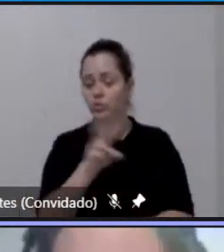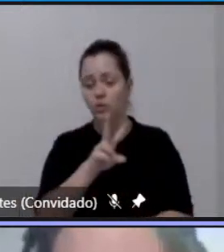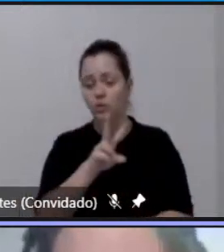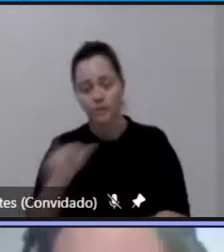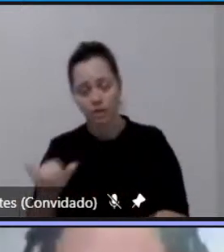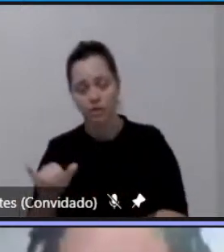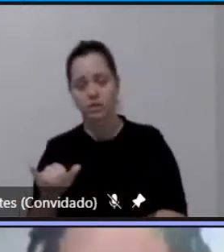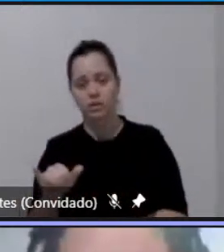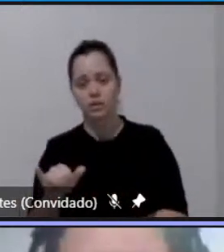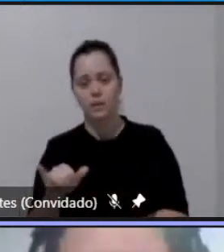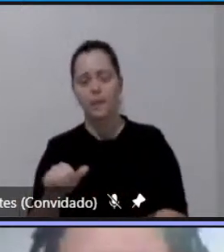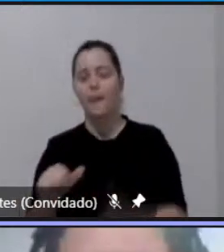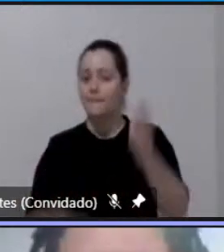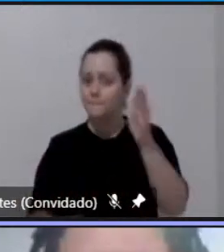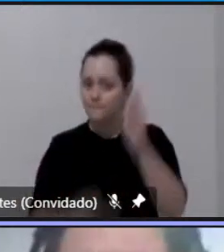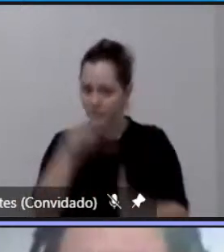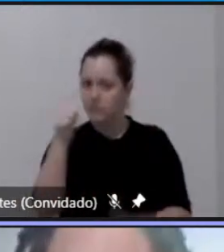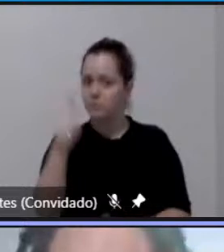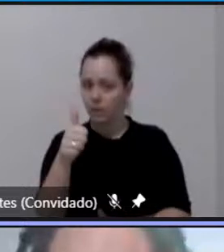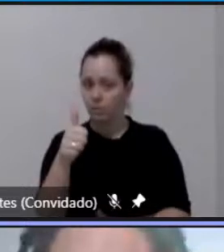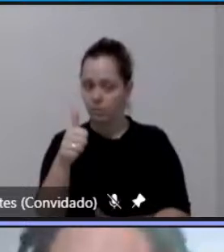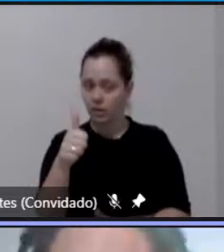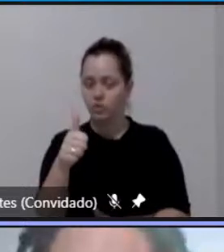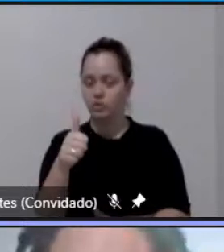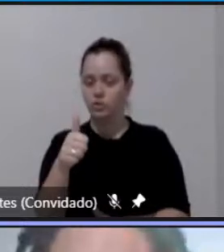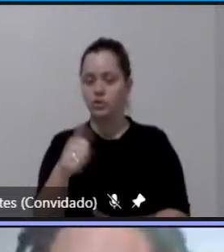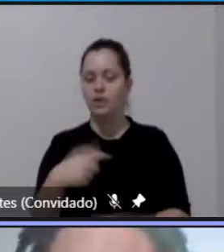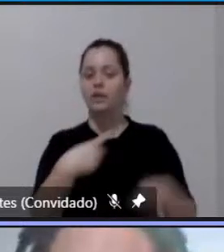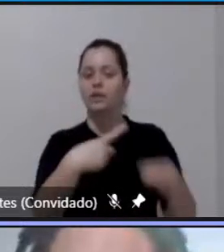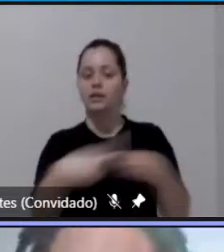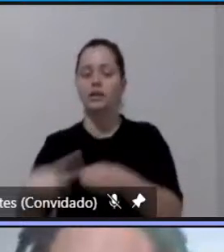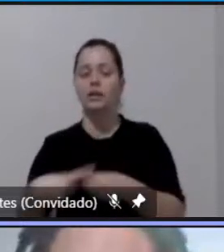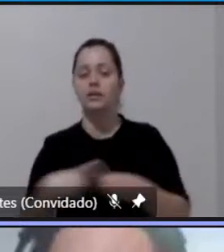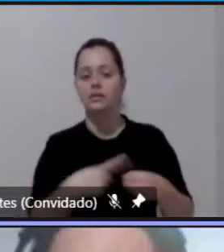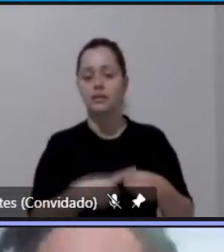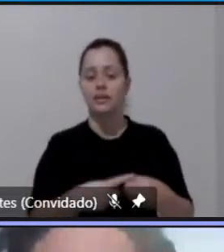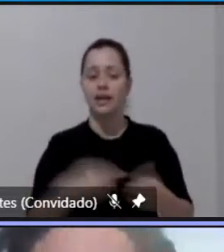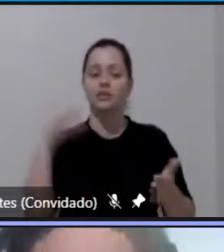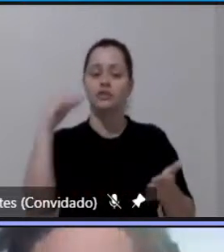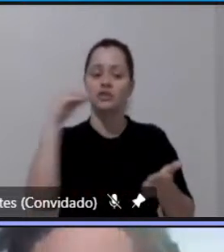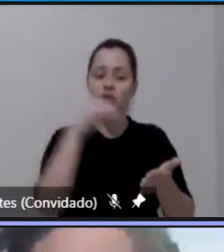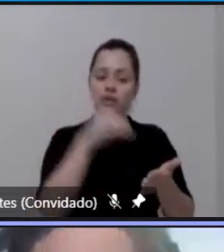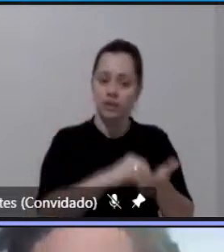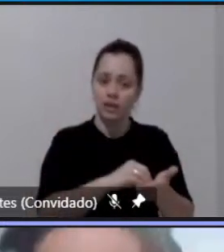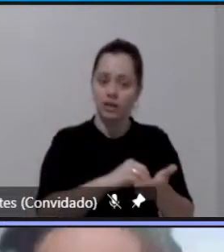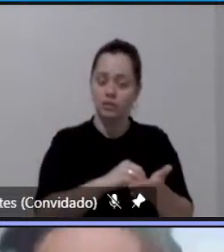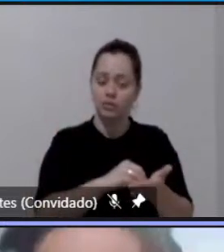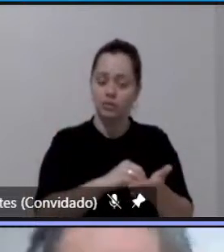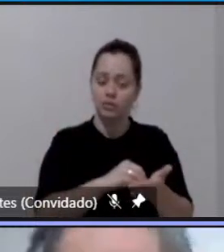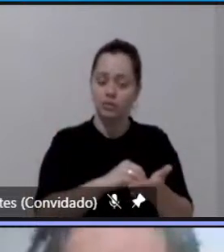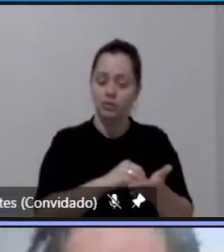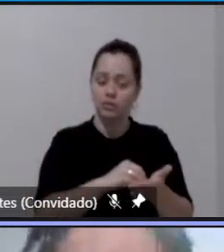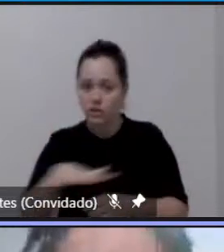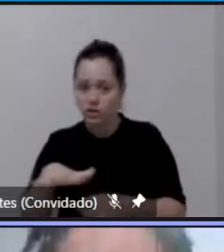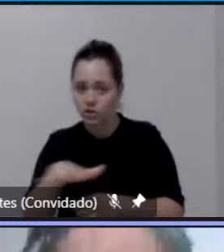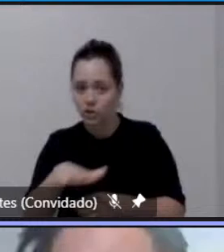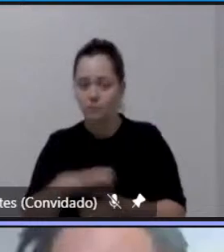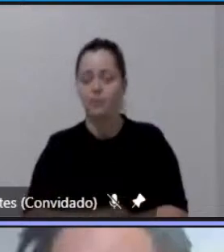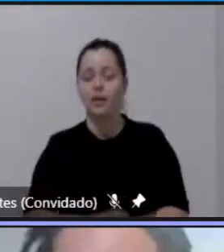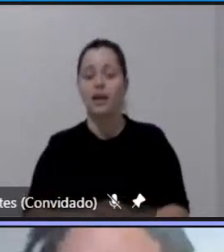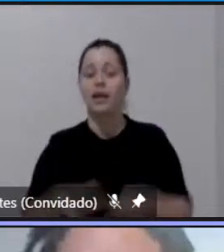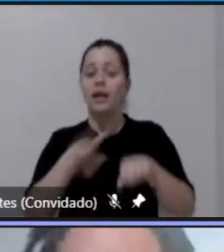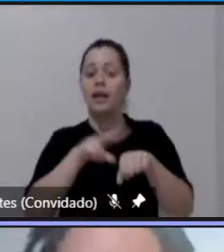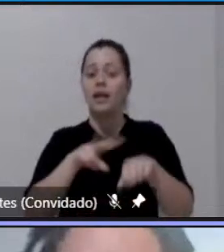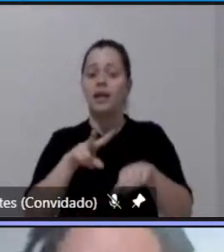principalmente entre as cidades dentro da mesma sub-região em vermelho são os